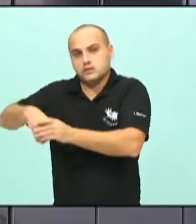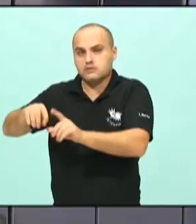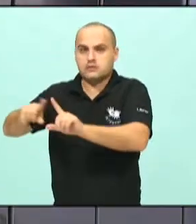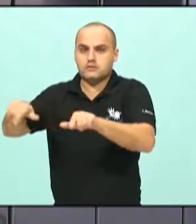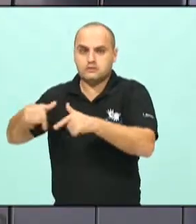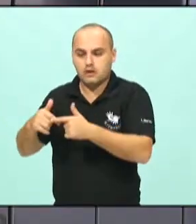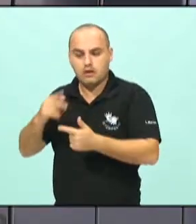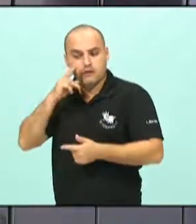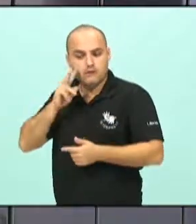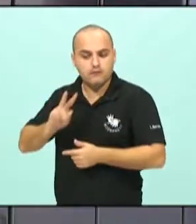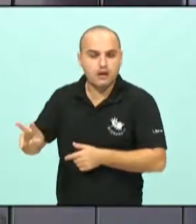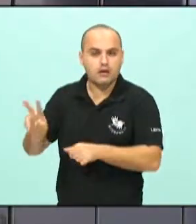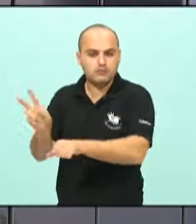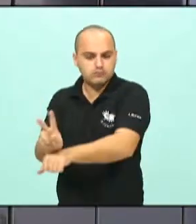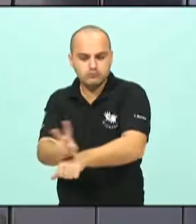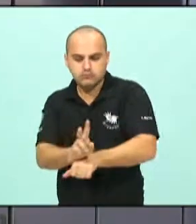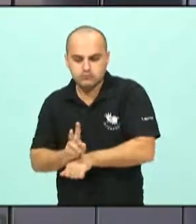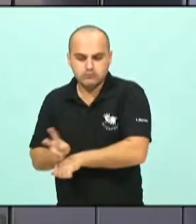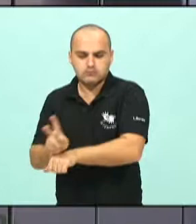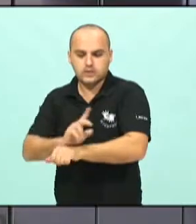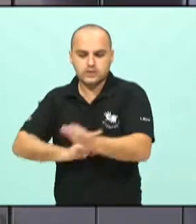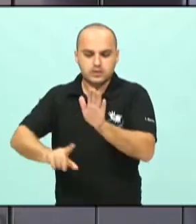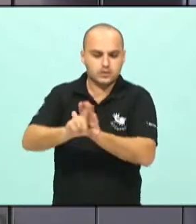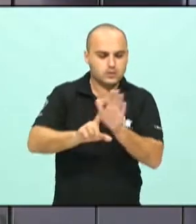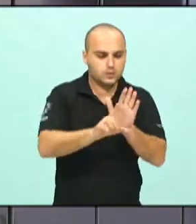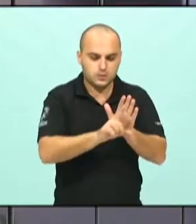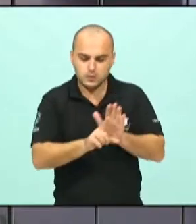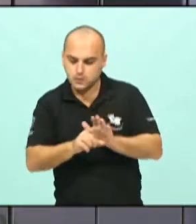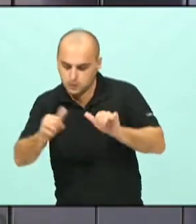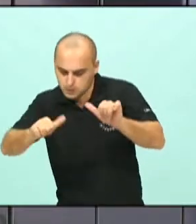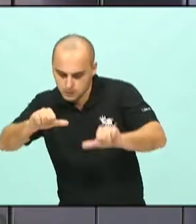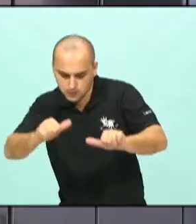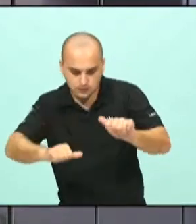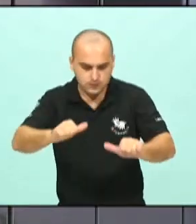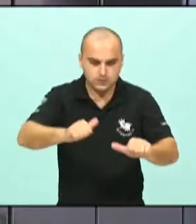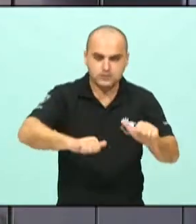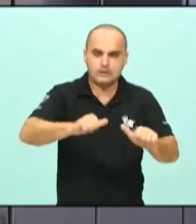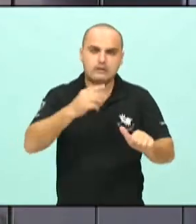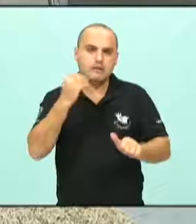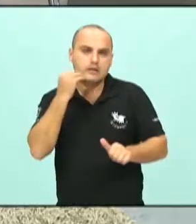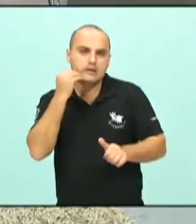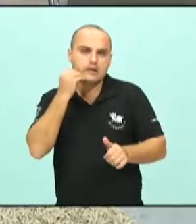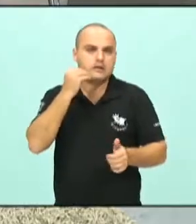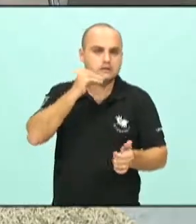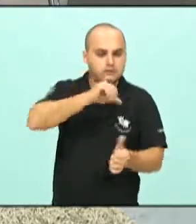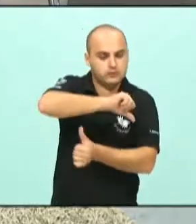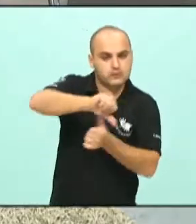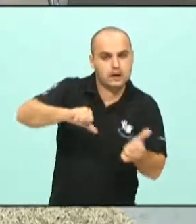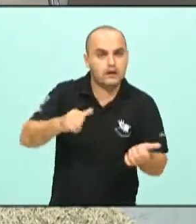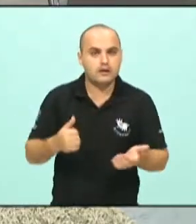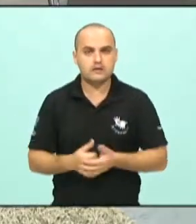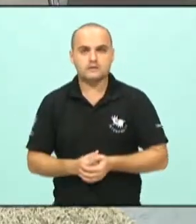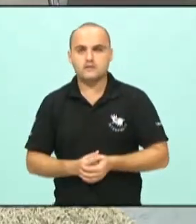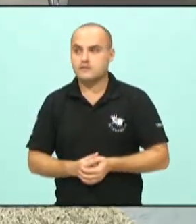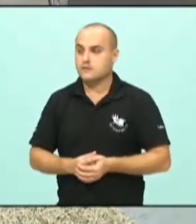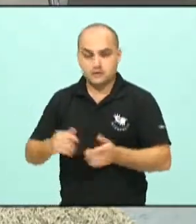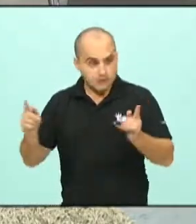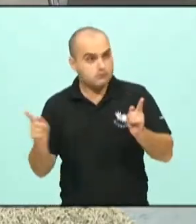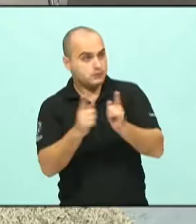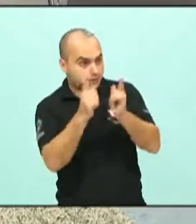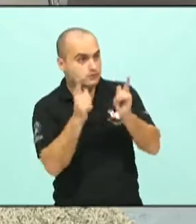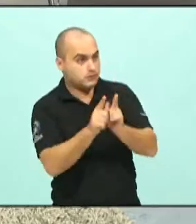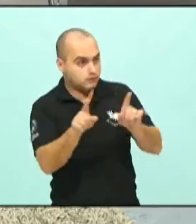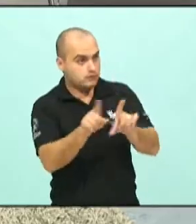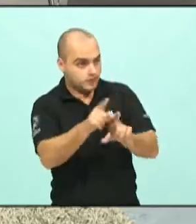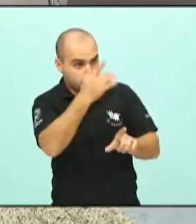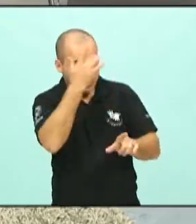verificando as legislações, tentando atualizar alguma coisa, fazendo proposições. atendimentos também, porque muita